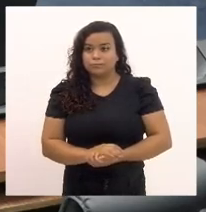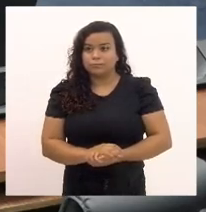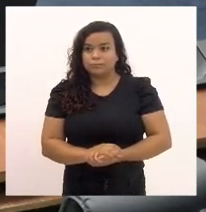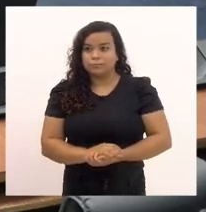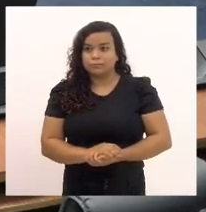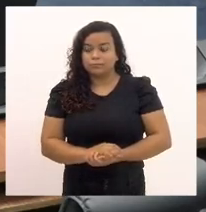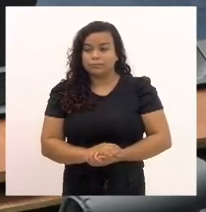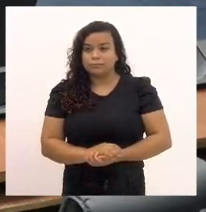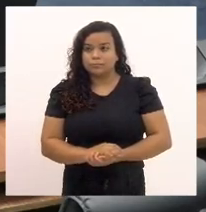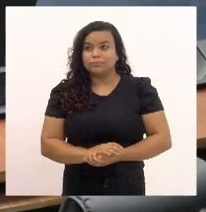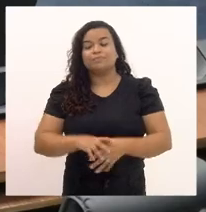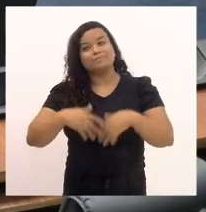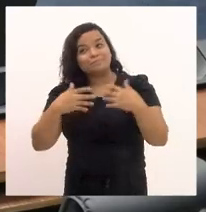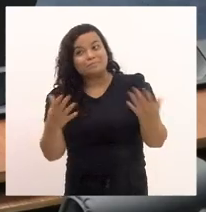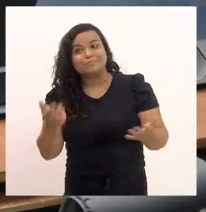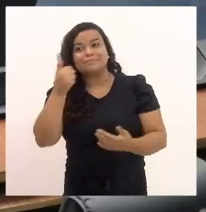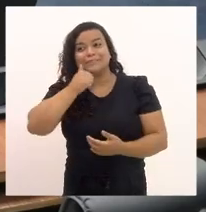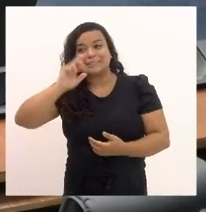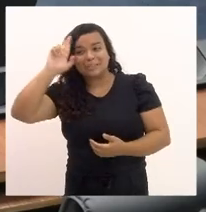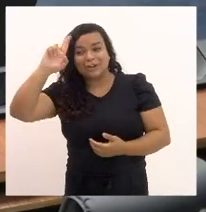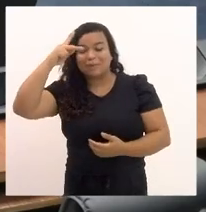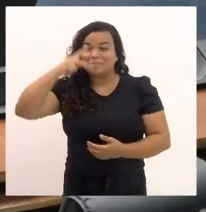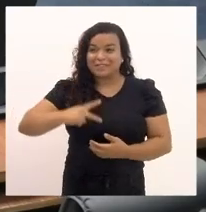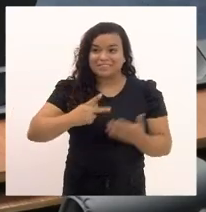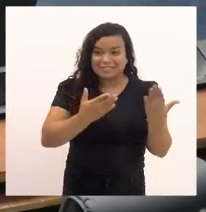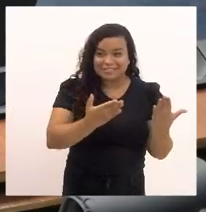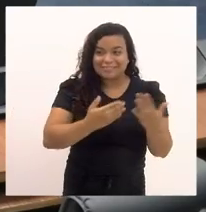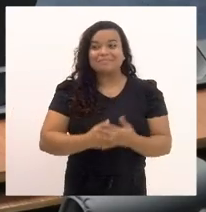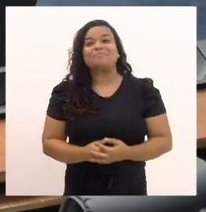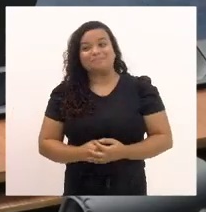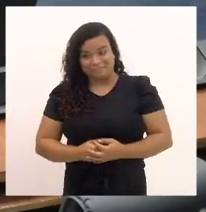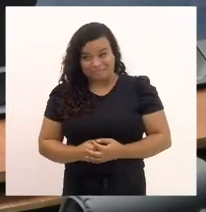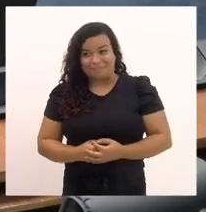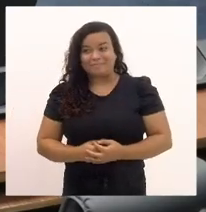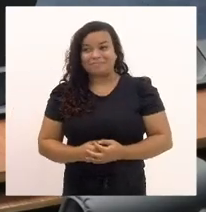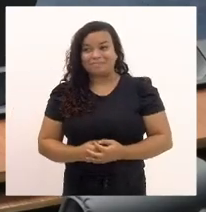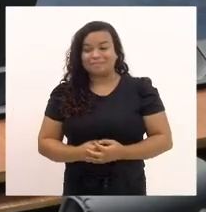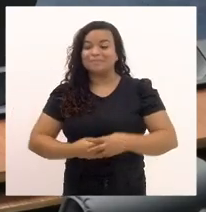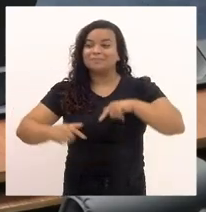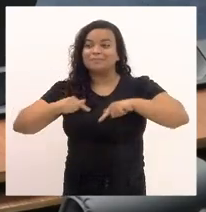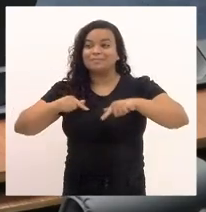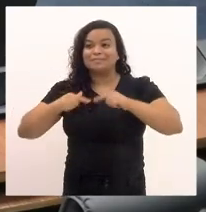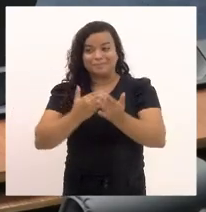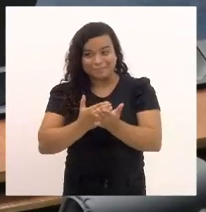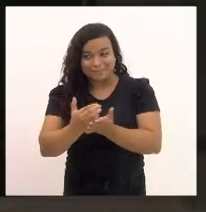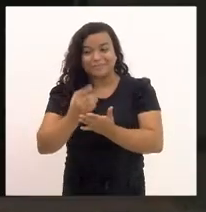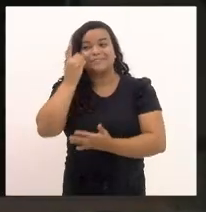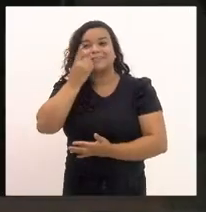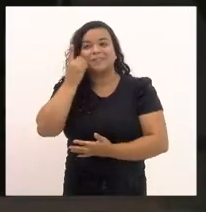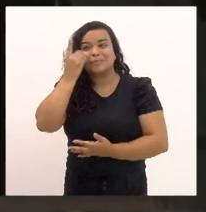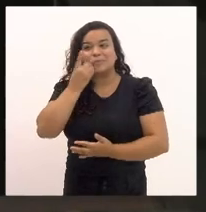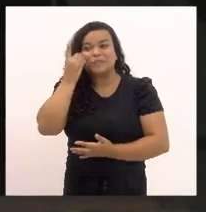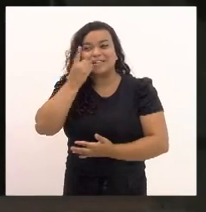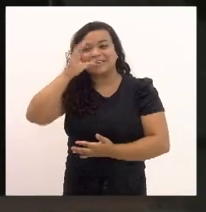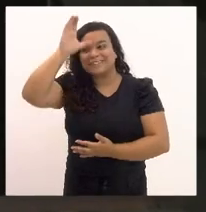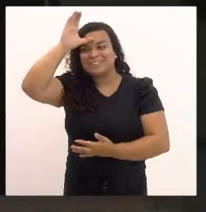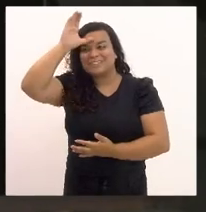Sra. Presidente, do expediente inicial, deputada Tia Ju,